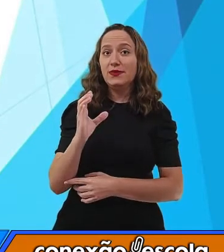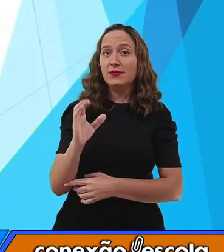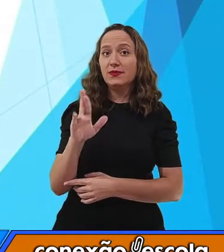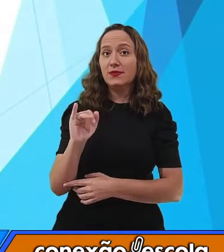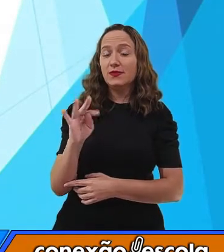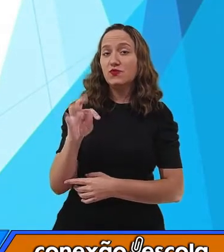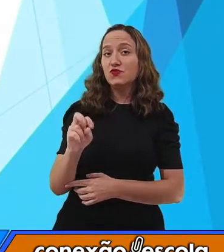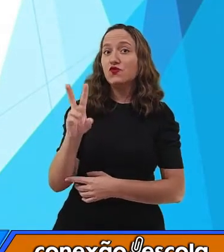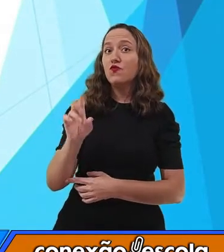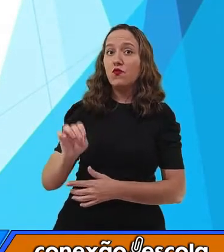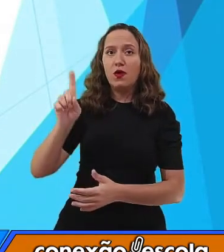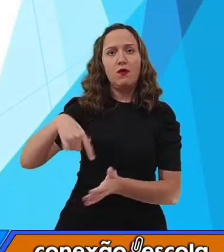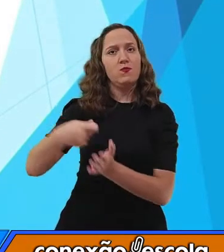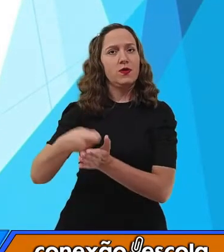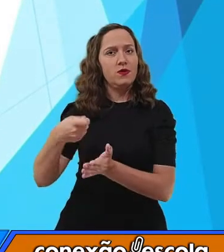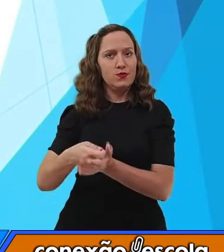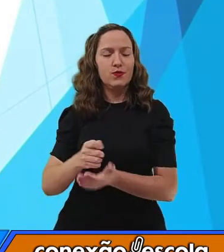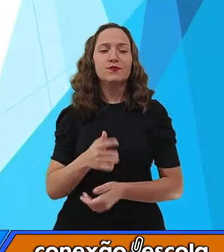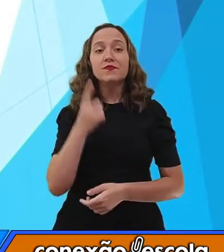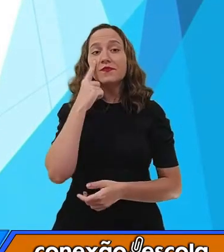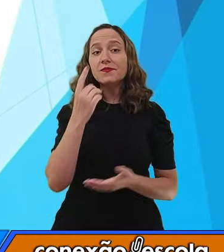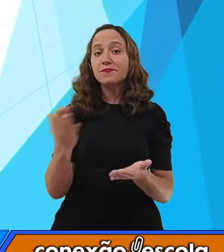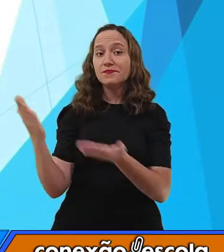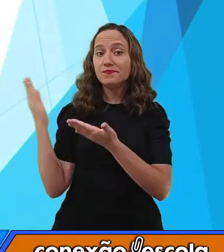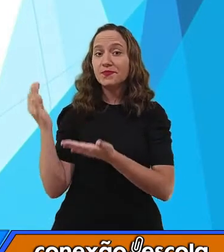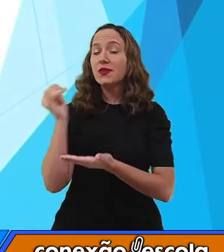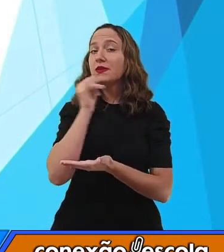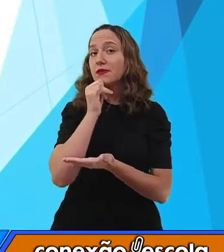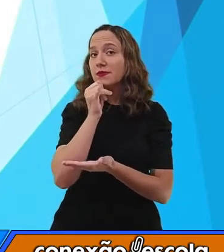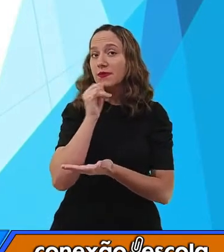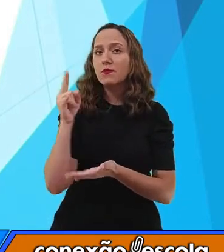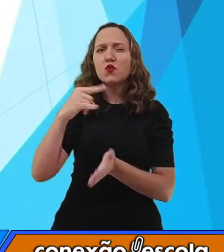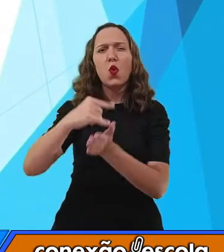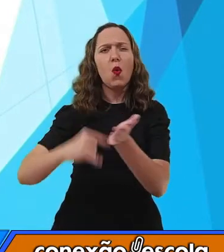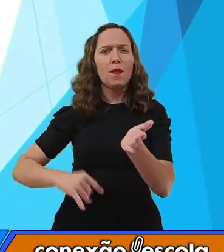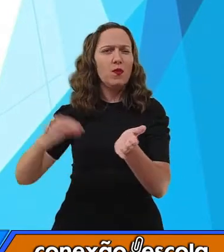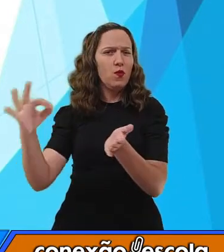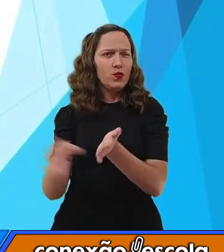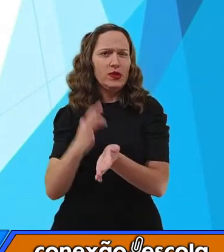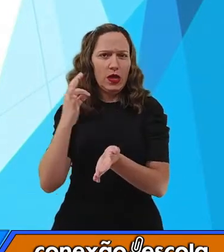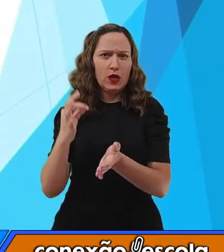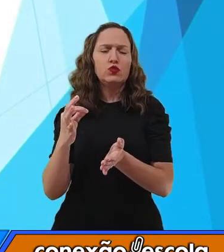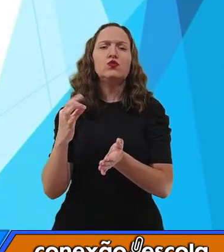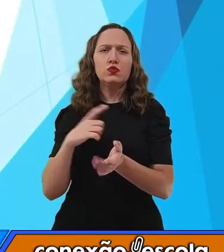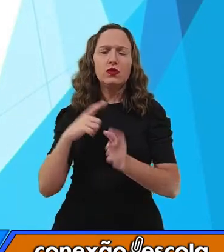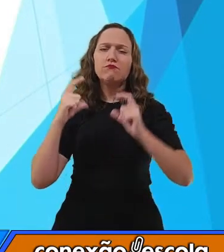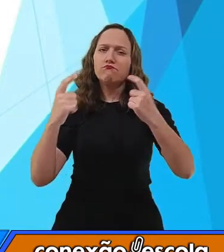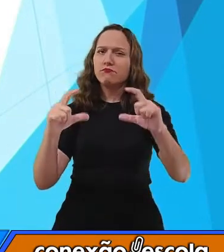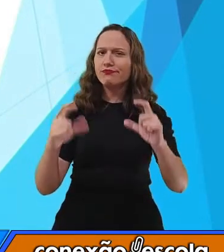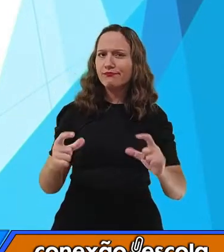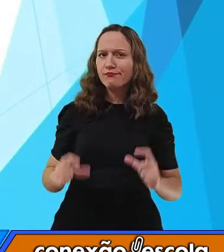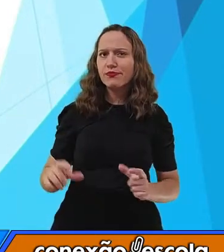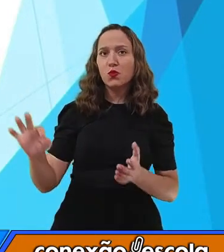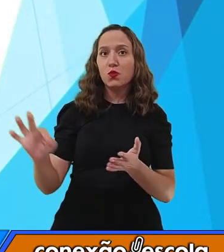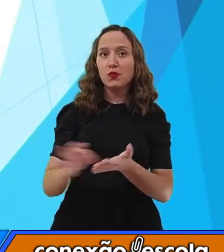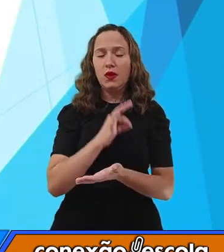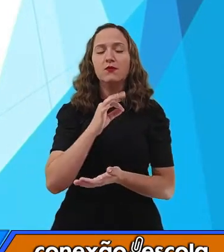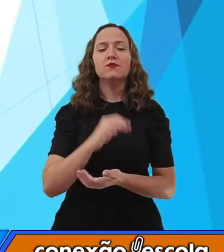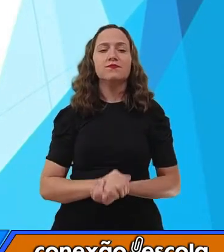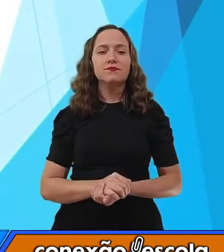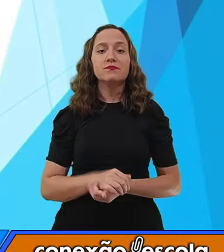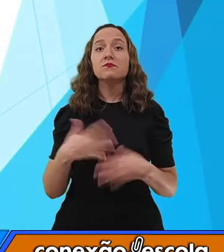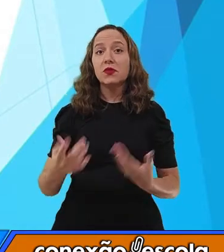Olha outro exemplo aí, ó. Nós temos as cláusulas contratuais, né? Temos aqui uma cláusula. Olha, a